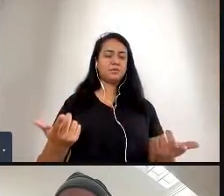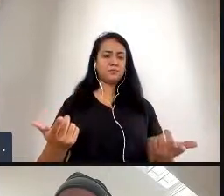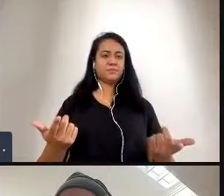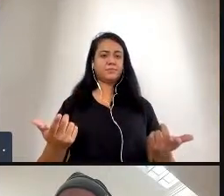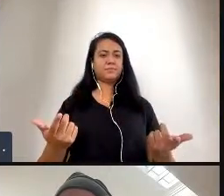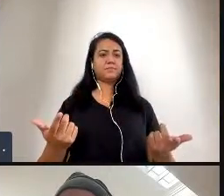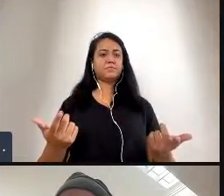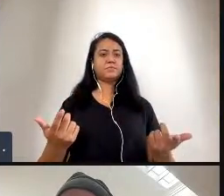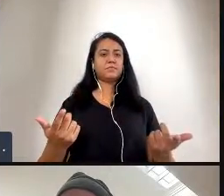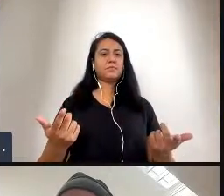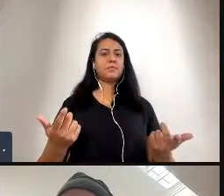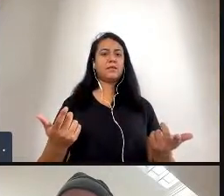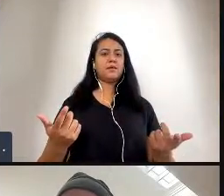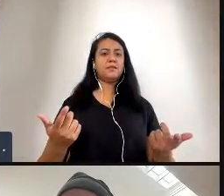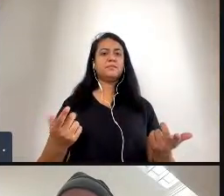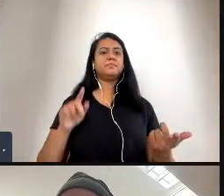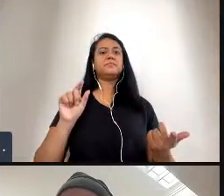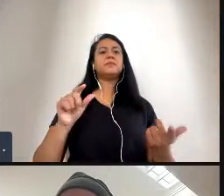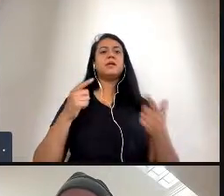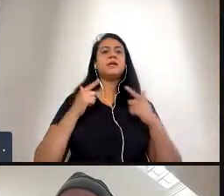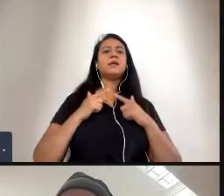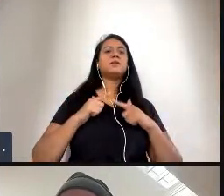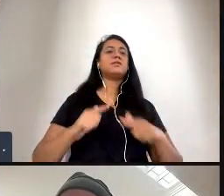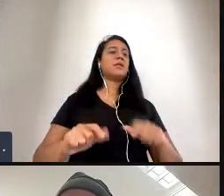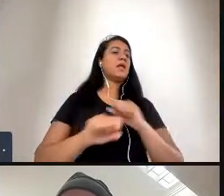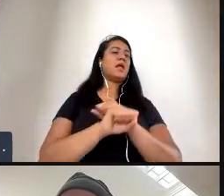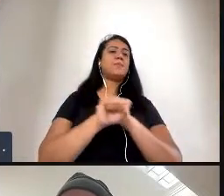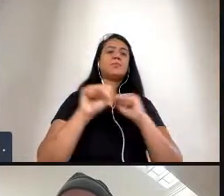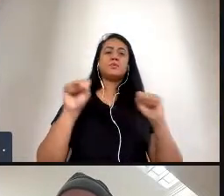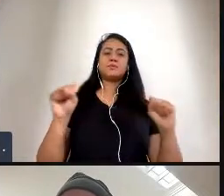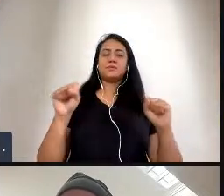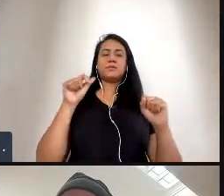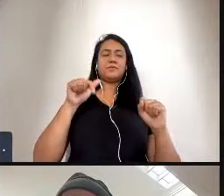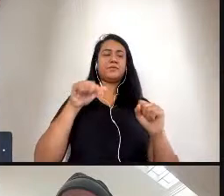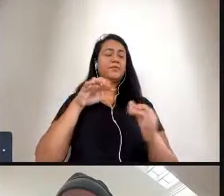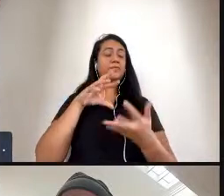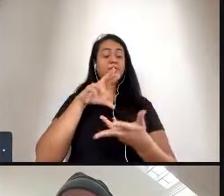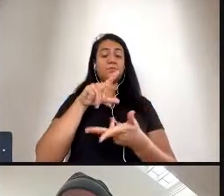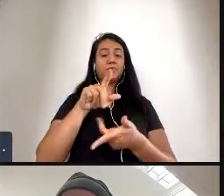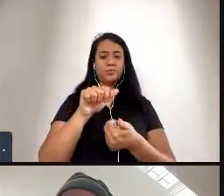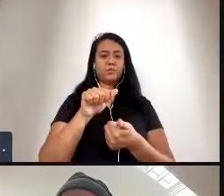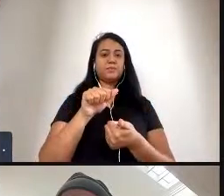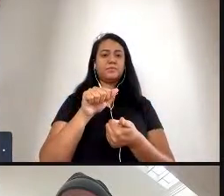neutralidade é impossível nesse mundo acho que